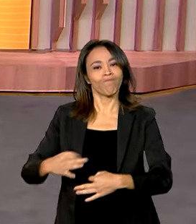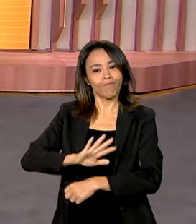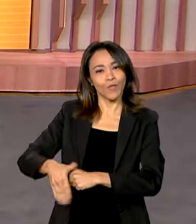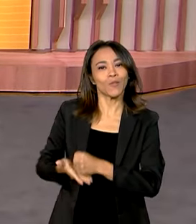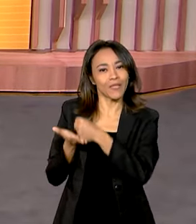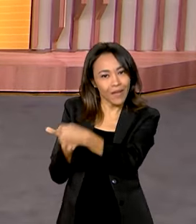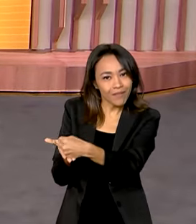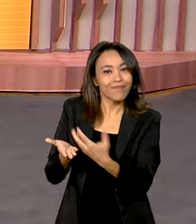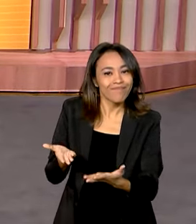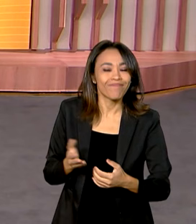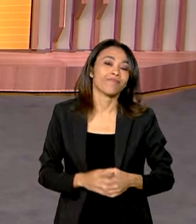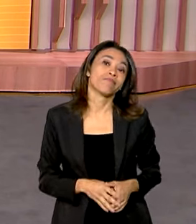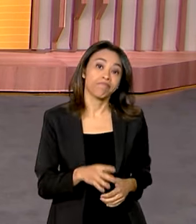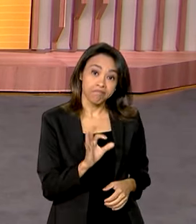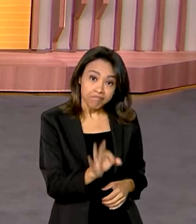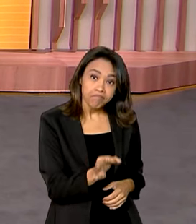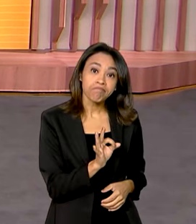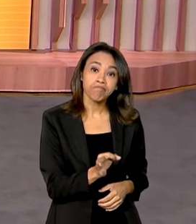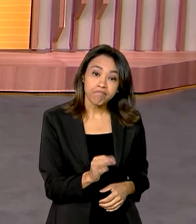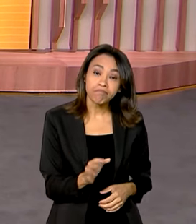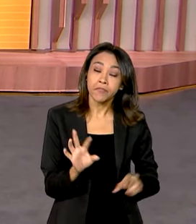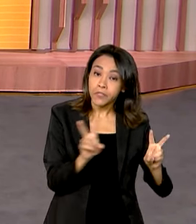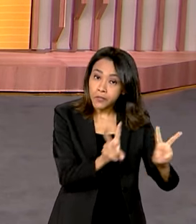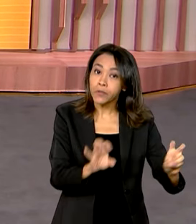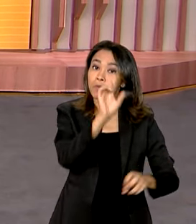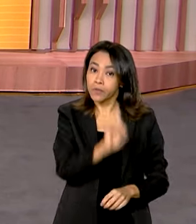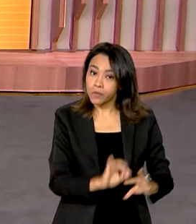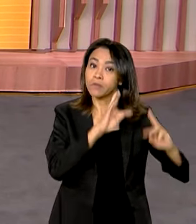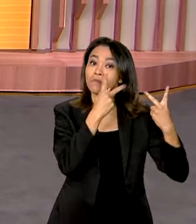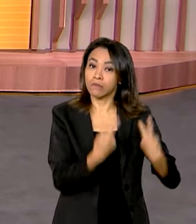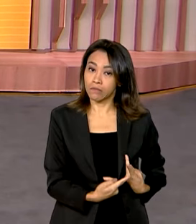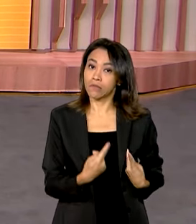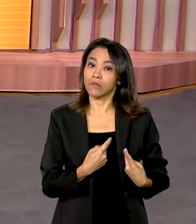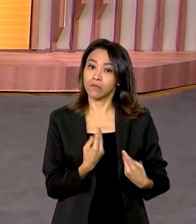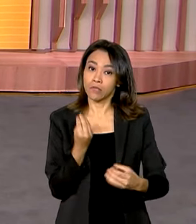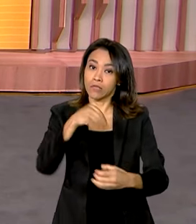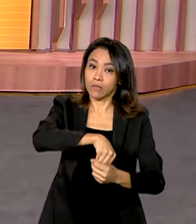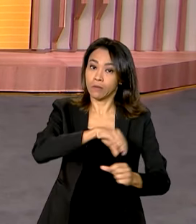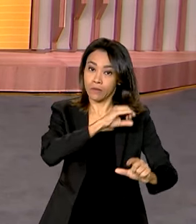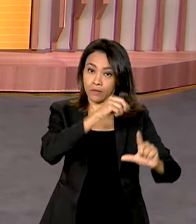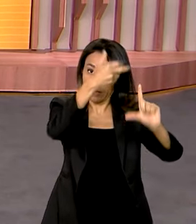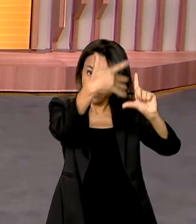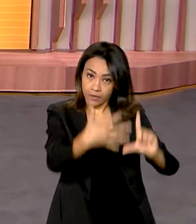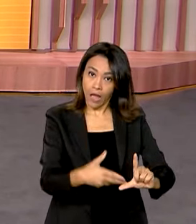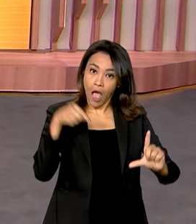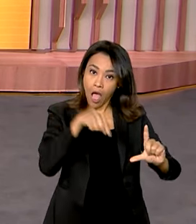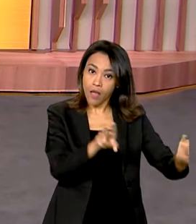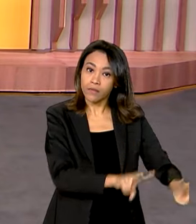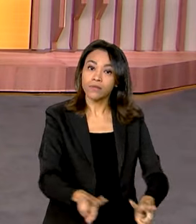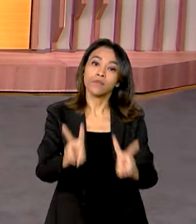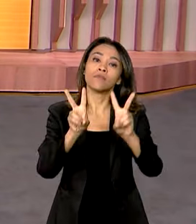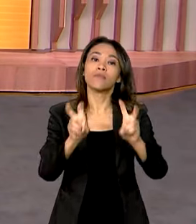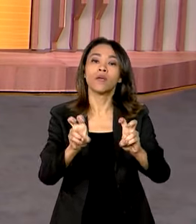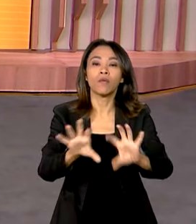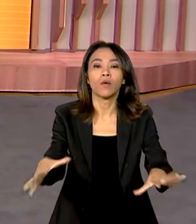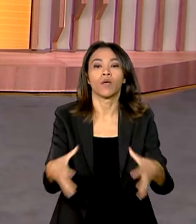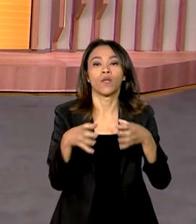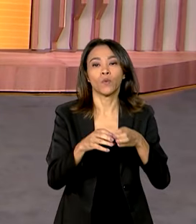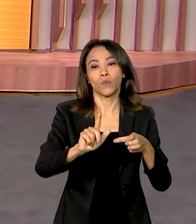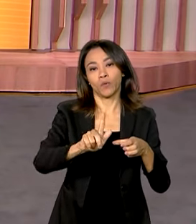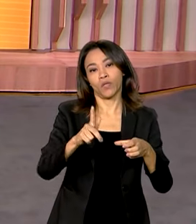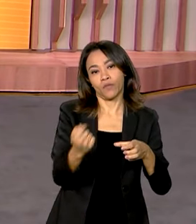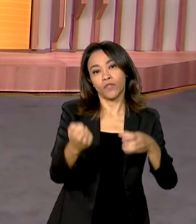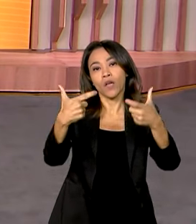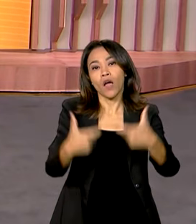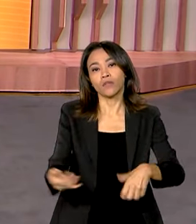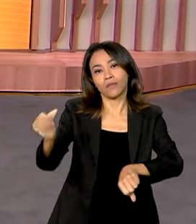E a questão dos direitos humanos na internet também fez parte das discussões do G20 Brasil na capital paulista.